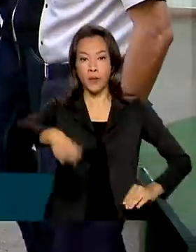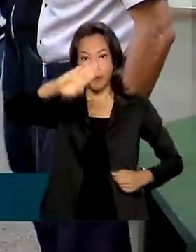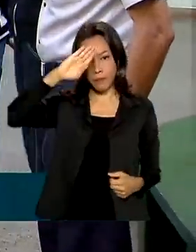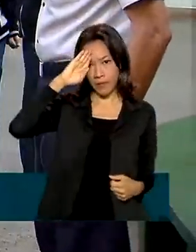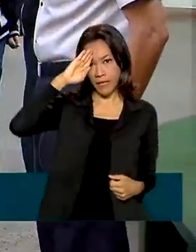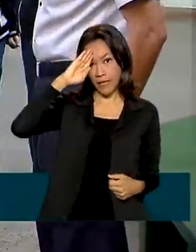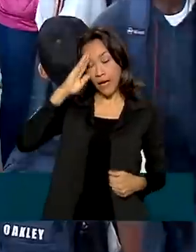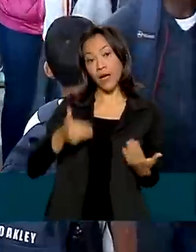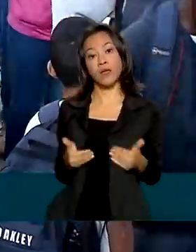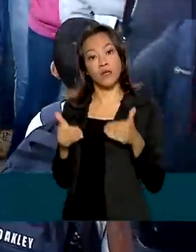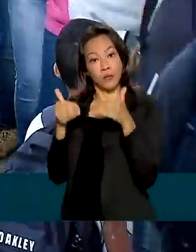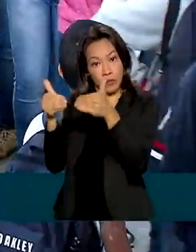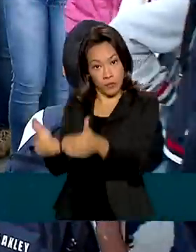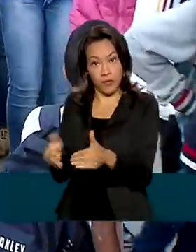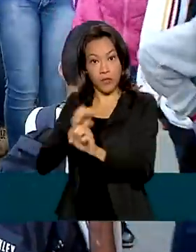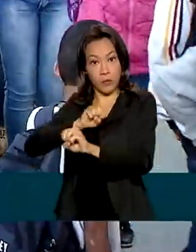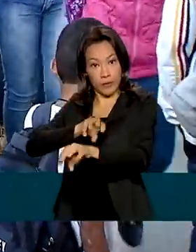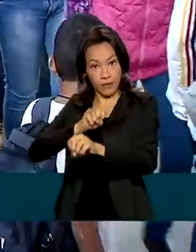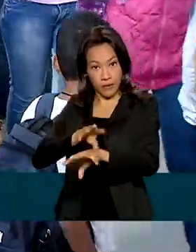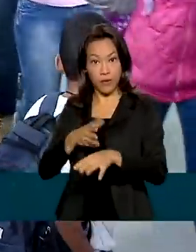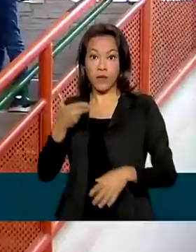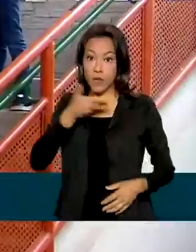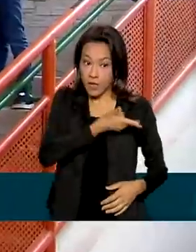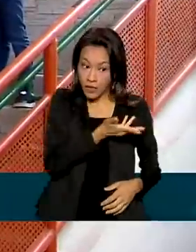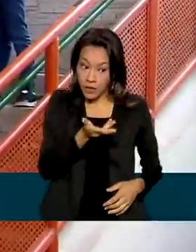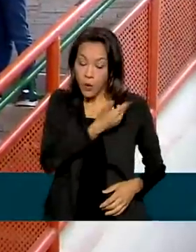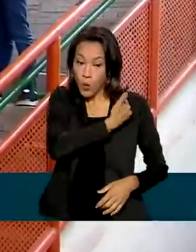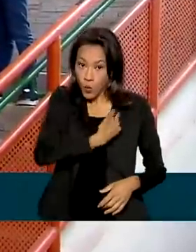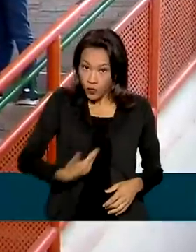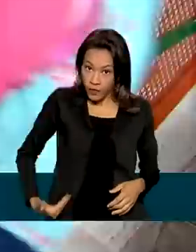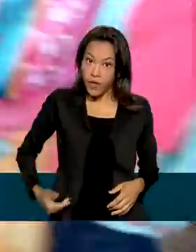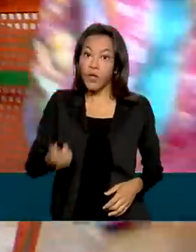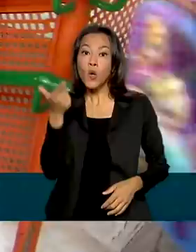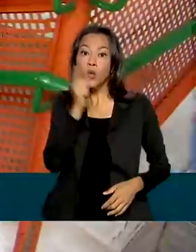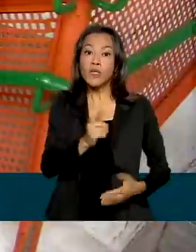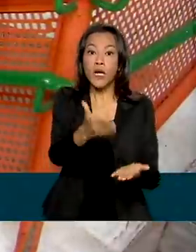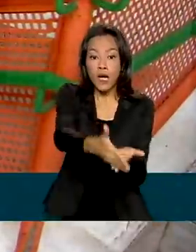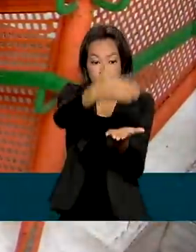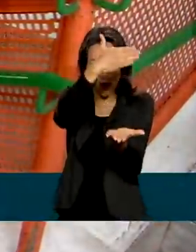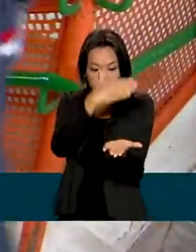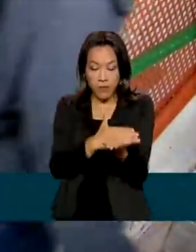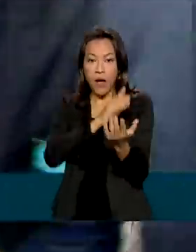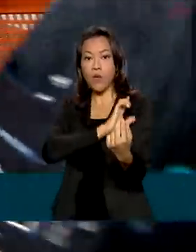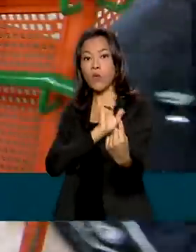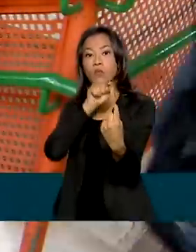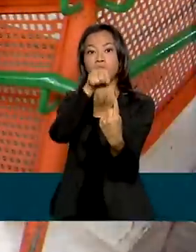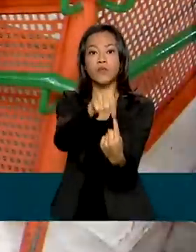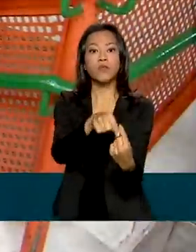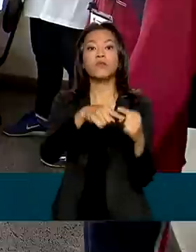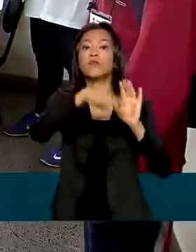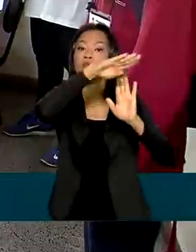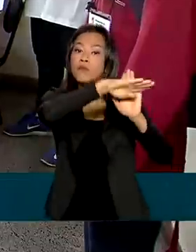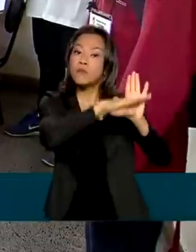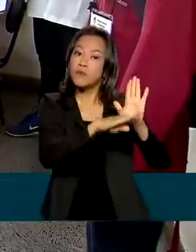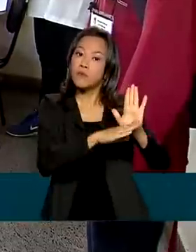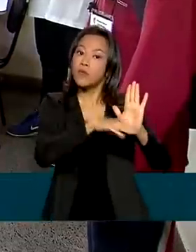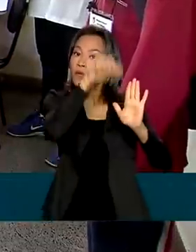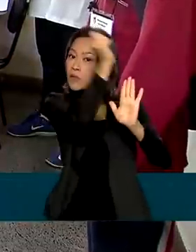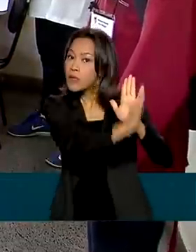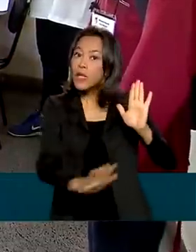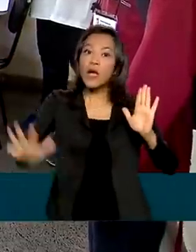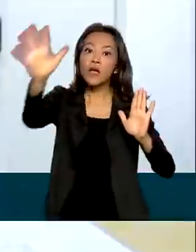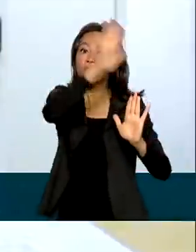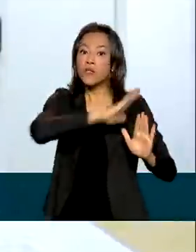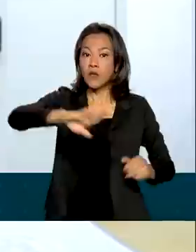Ministério da Educação. Com isso, o governo antecipa o cumprimento da meta do Programa Nacional das Escolas Cívico